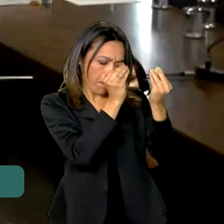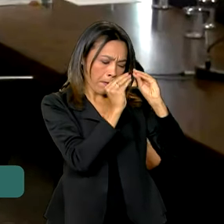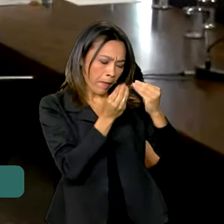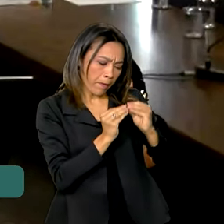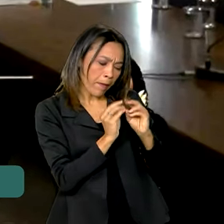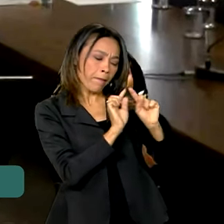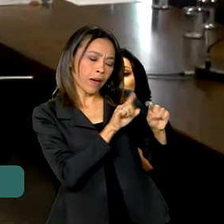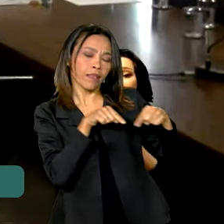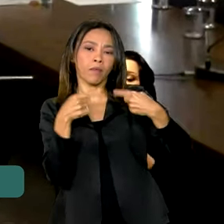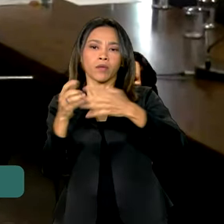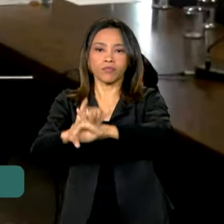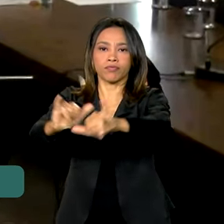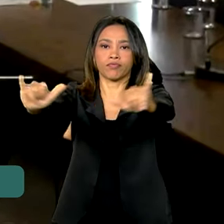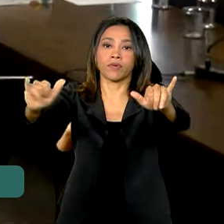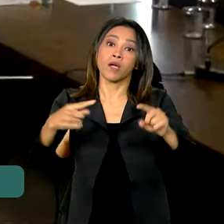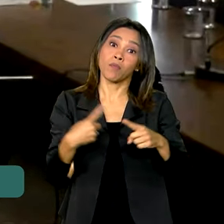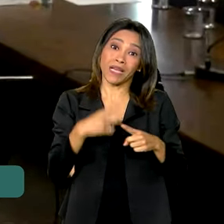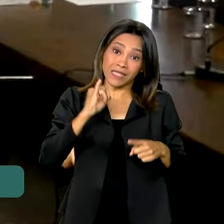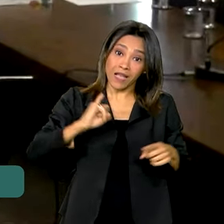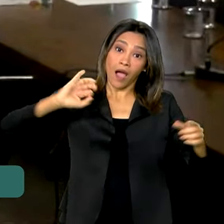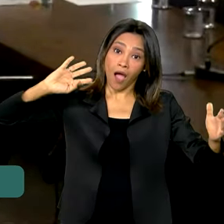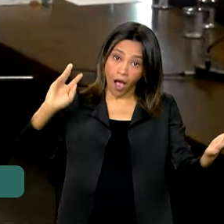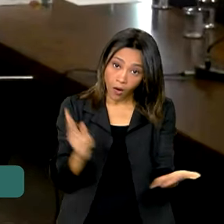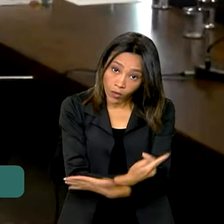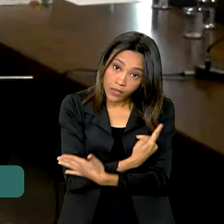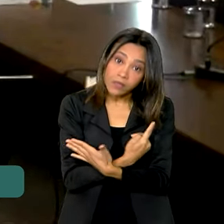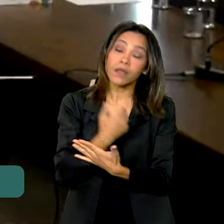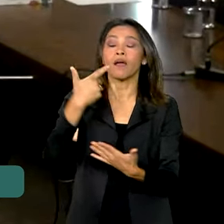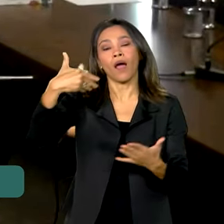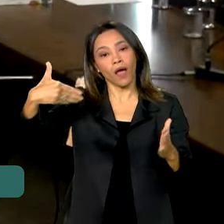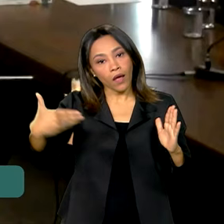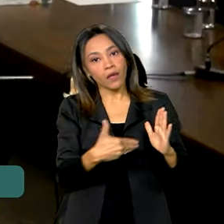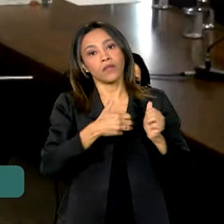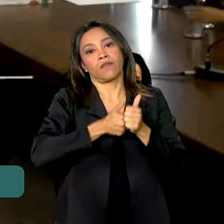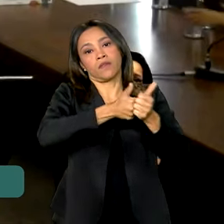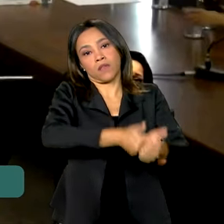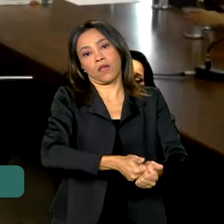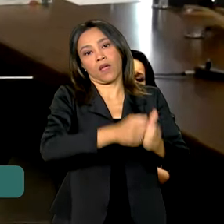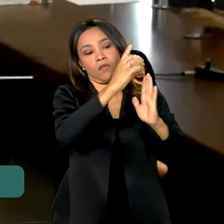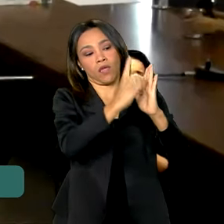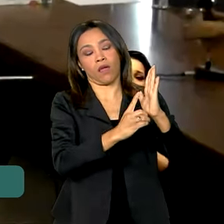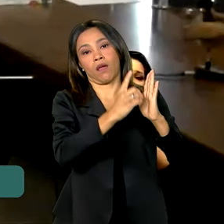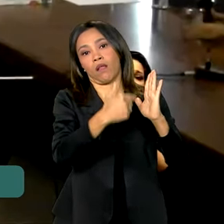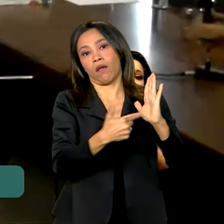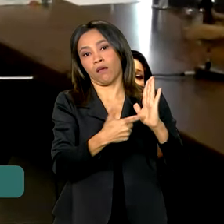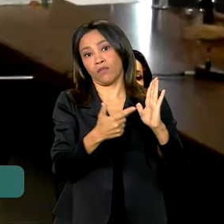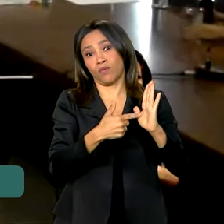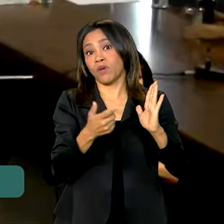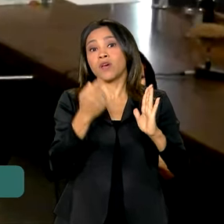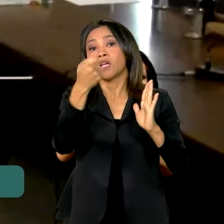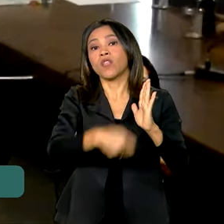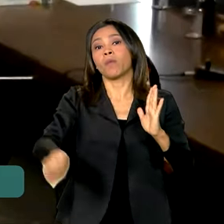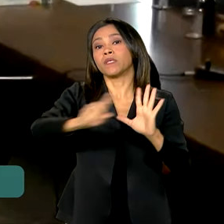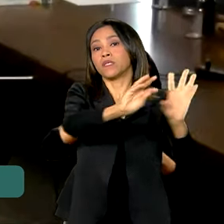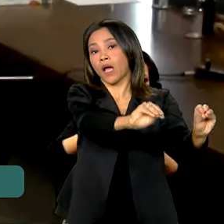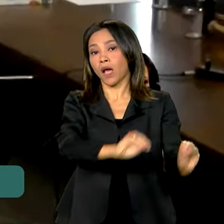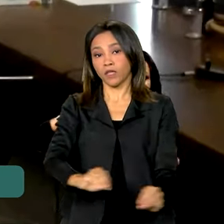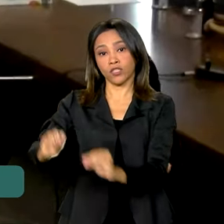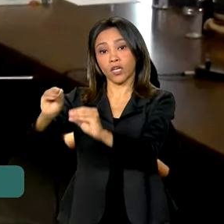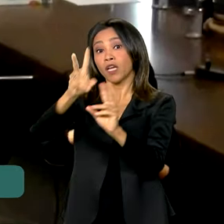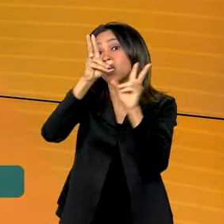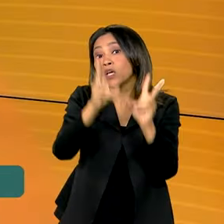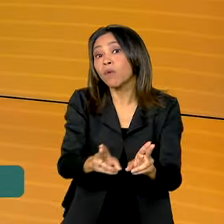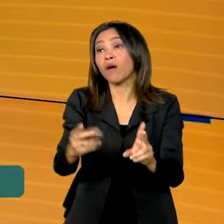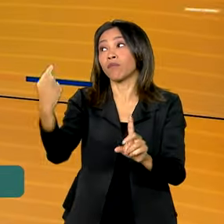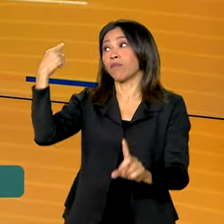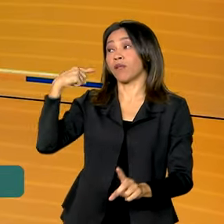ocorra algo dessa mesma magnitude, gente tenha uma solução e não precise adiar a prova como ocorreu no dia 5